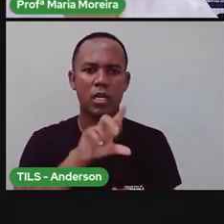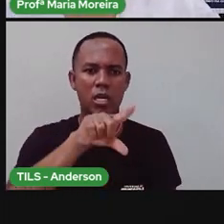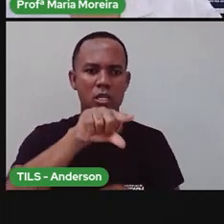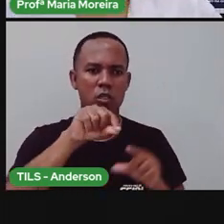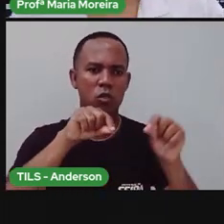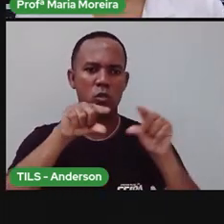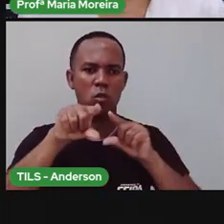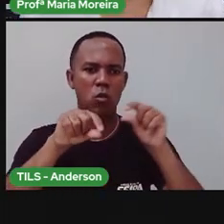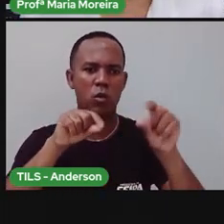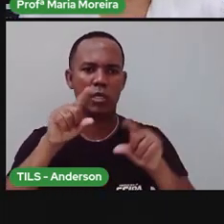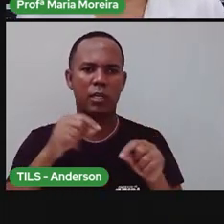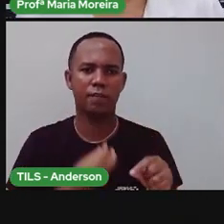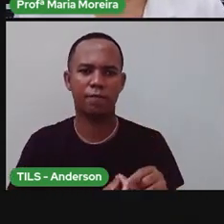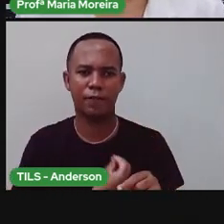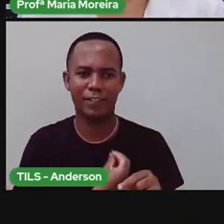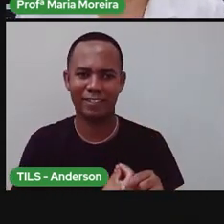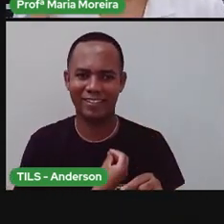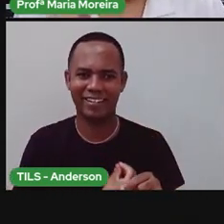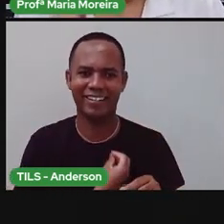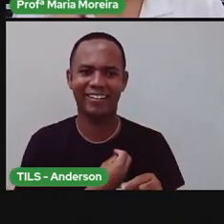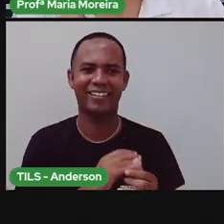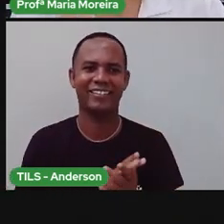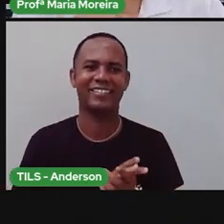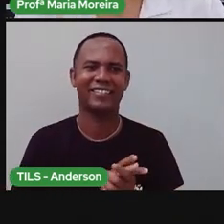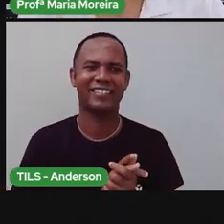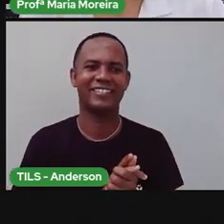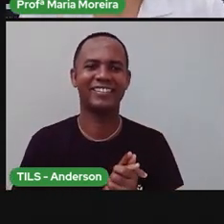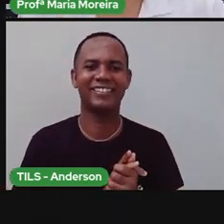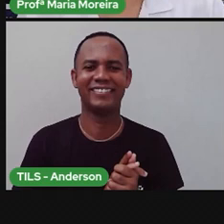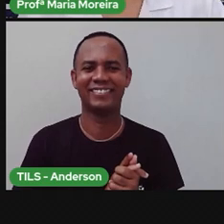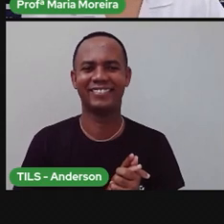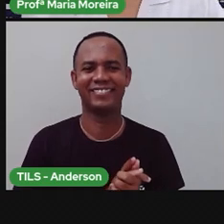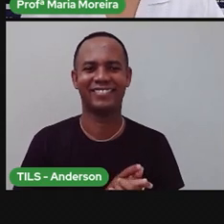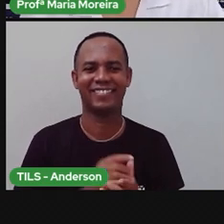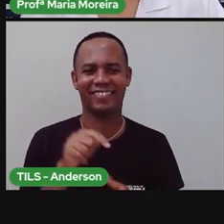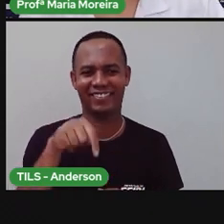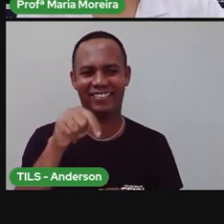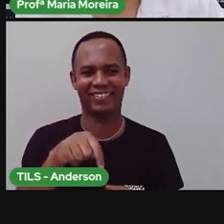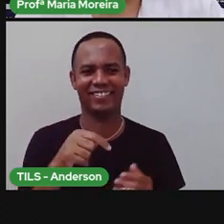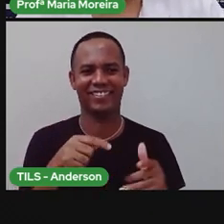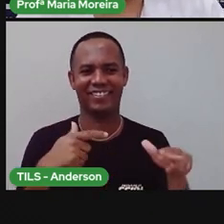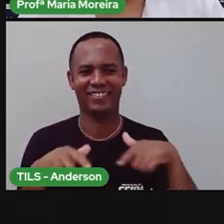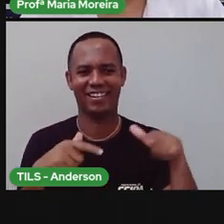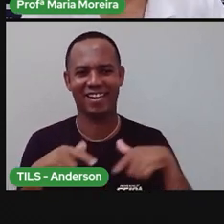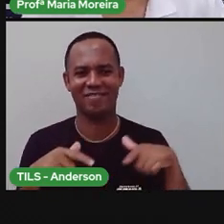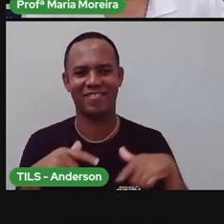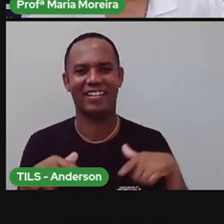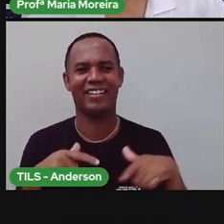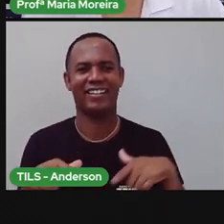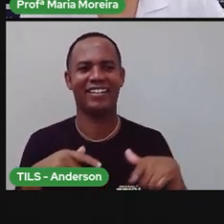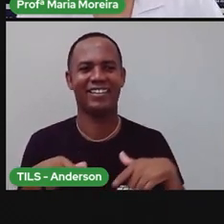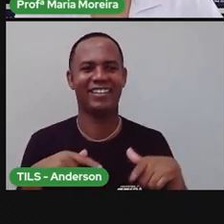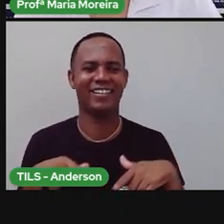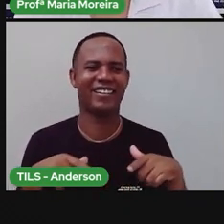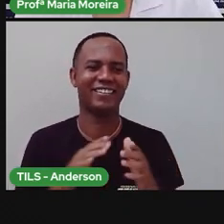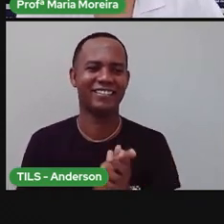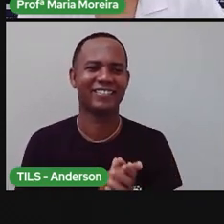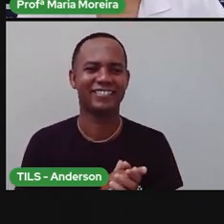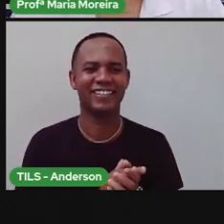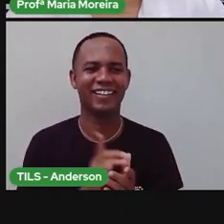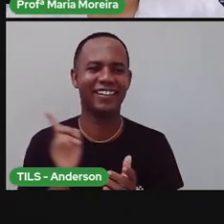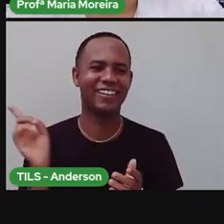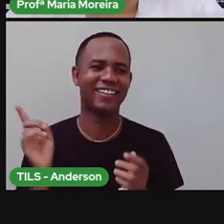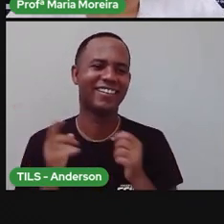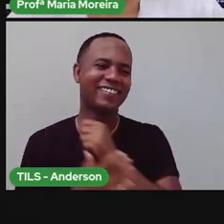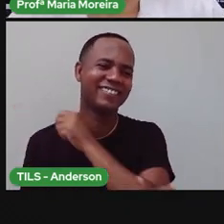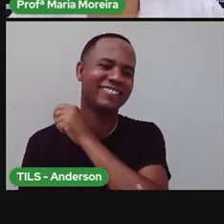diferentes na vida, menos o Anderson. O Anderson tem que trabalhar comigo só e somente só, tá? Porque a Pró também tem como característica o ciúme, eu sou ciumenta e Ander